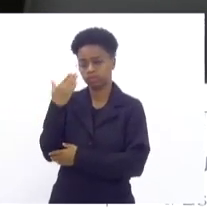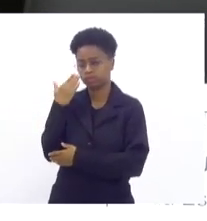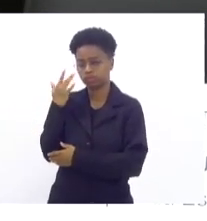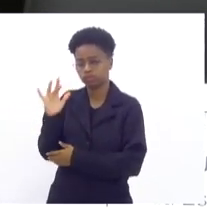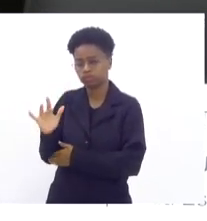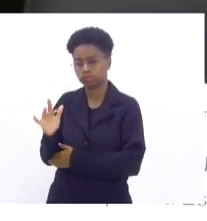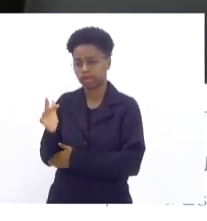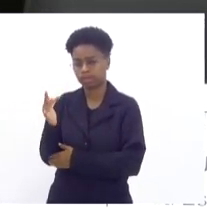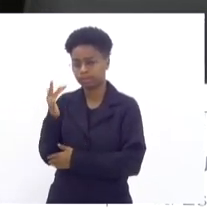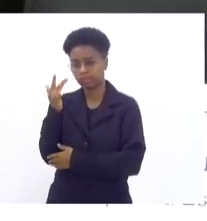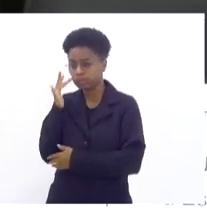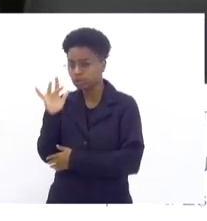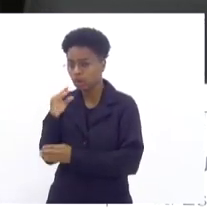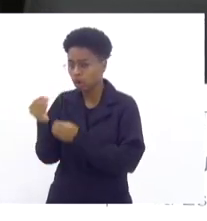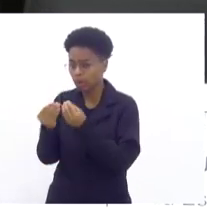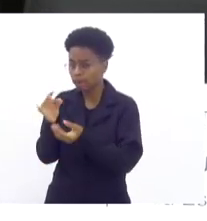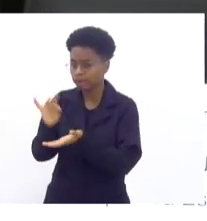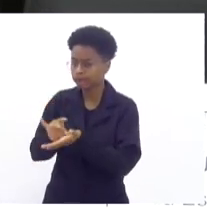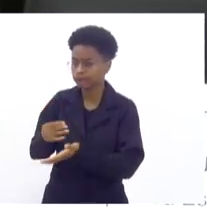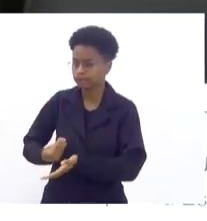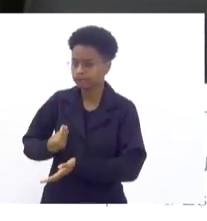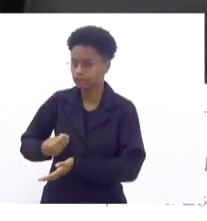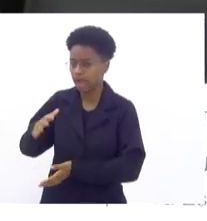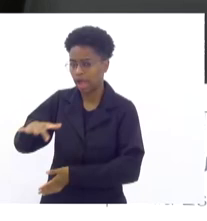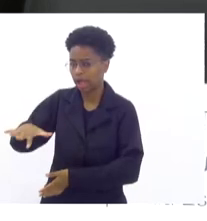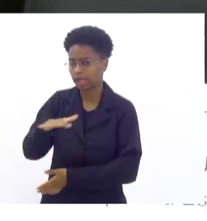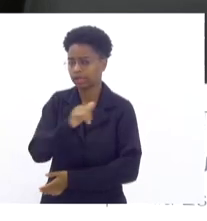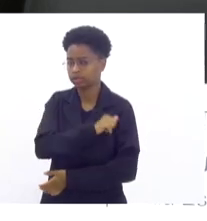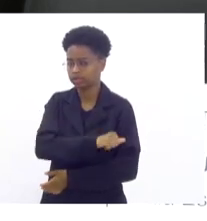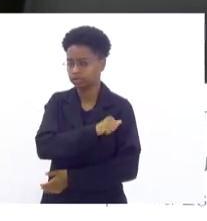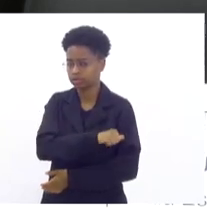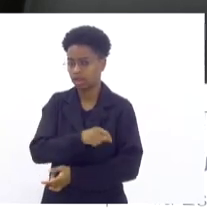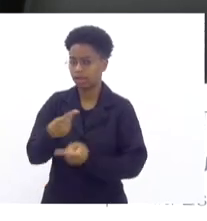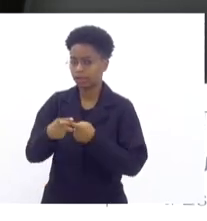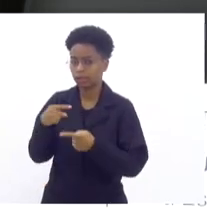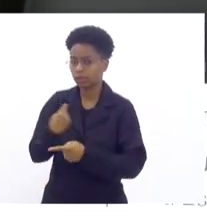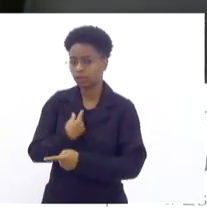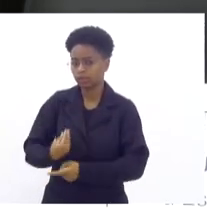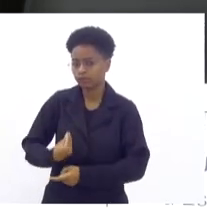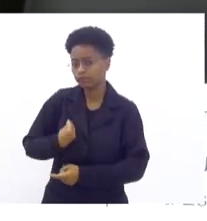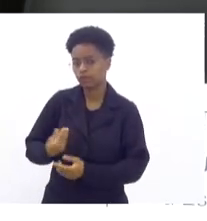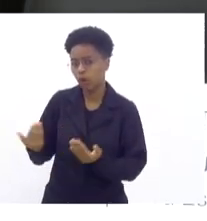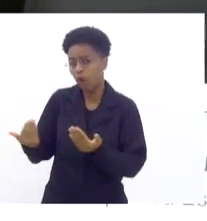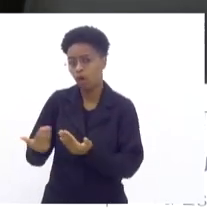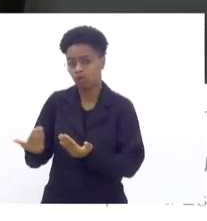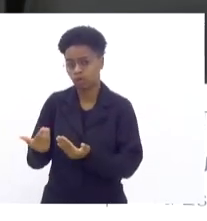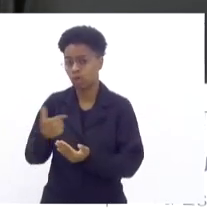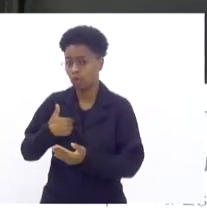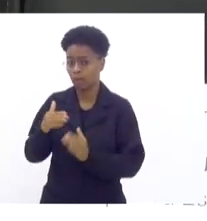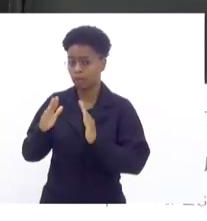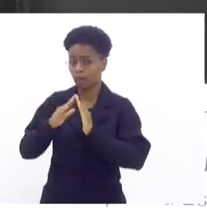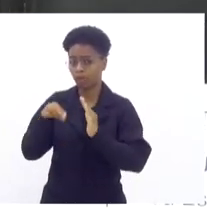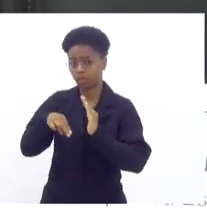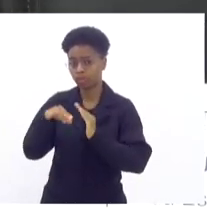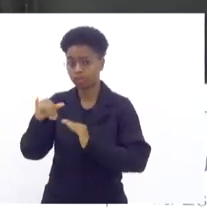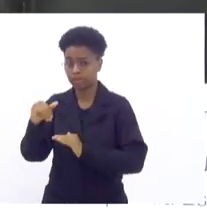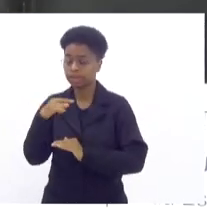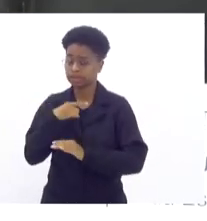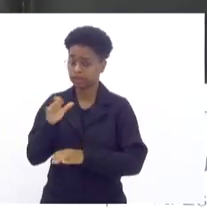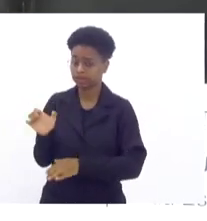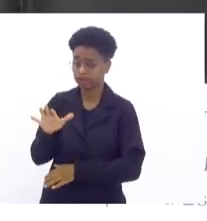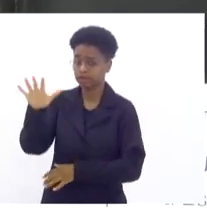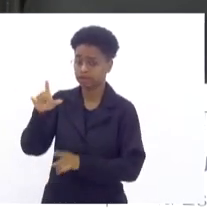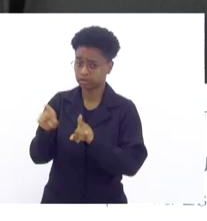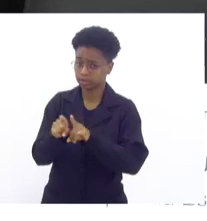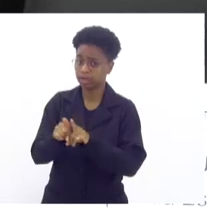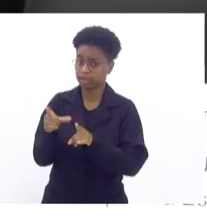que ele não saiba a realidade do nosso estado do Rio de Janeiro. O que está se vivendo hoje? Eu moro em Nova Iguaçu, Nova Iguaçu tem comunidade e